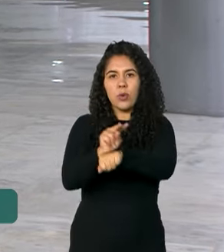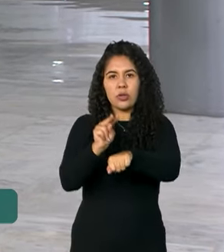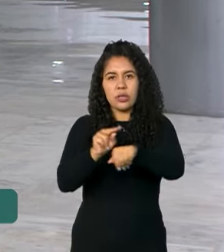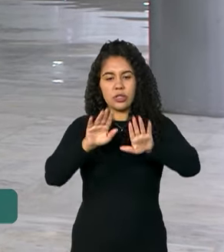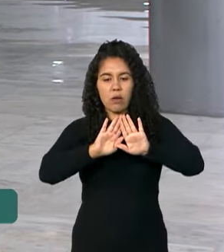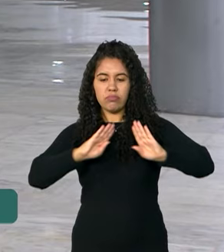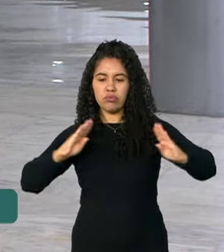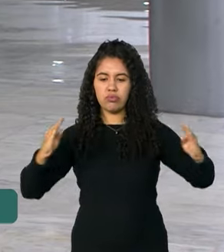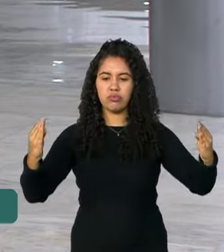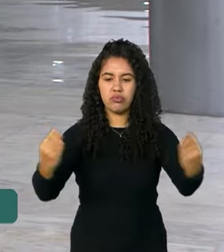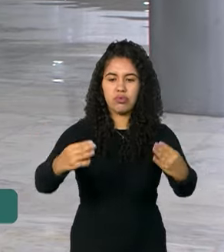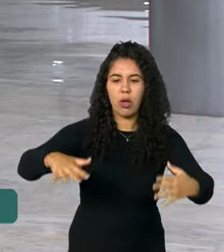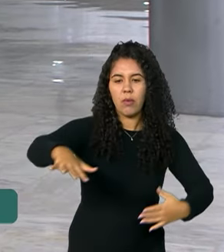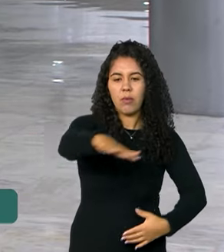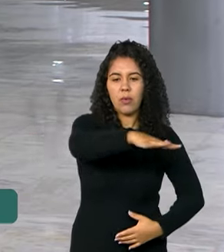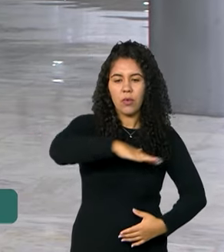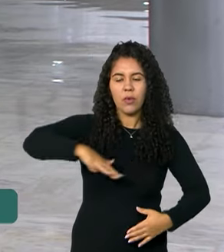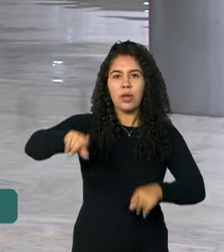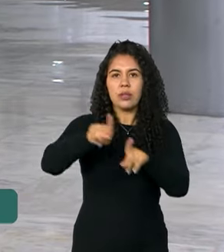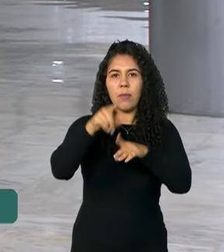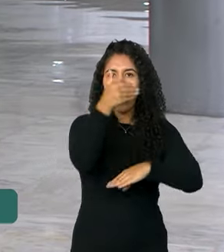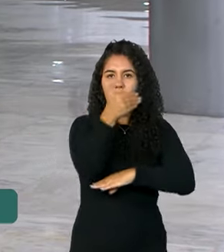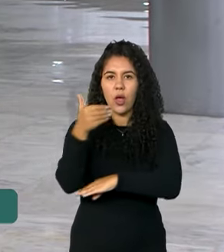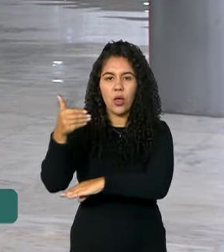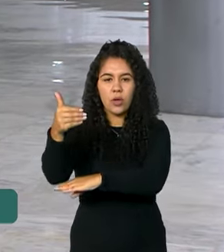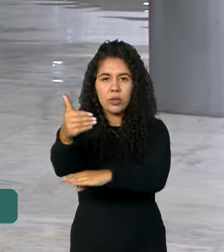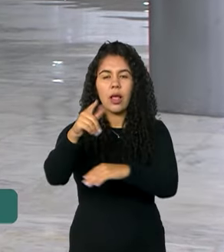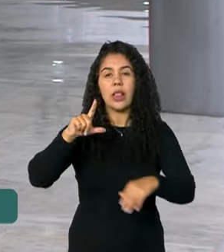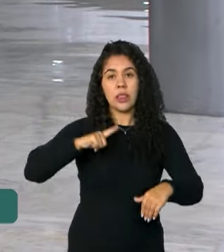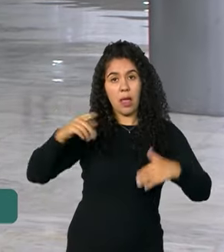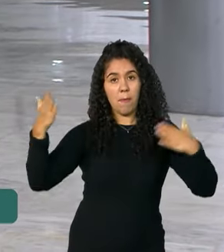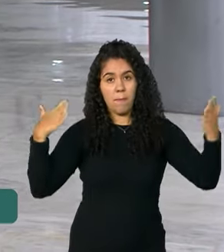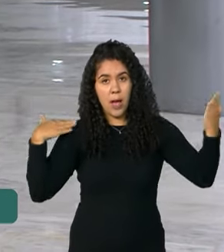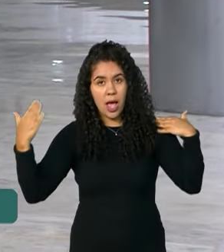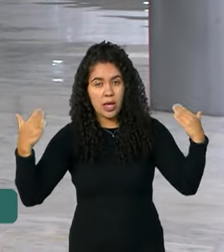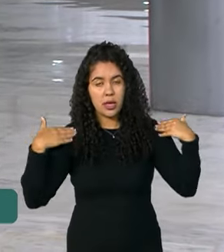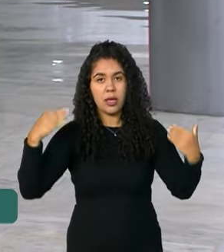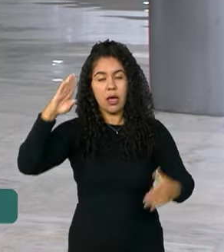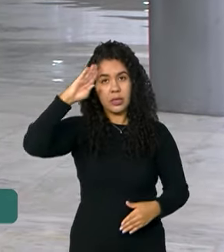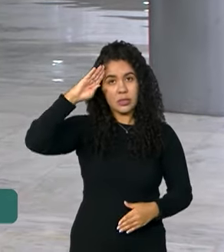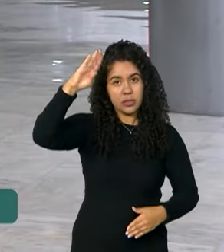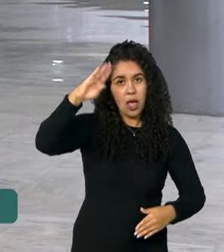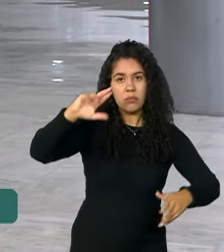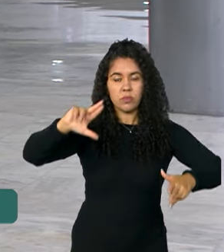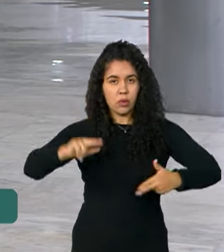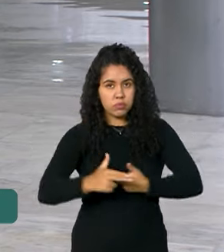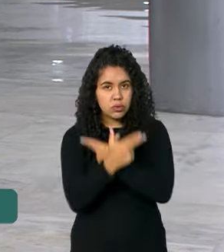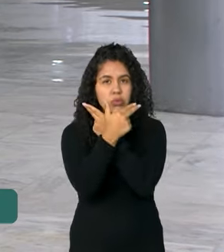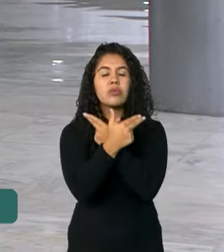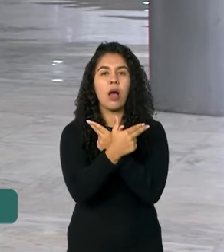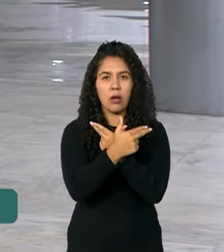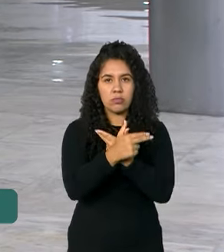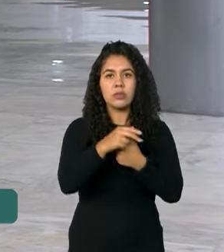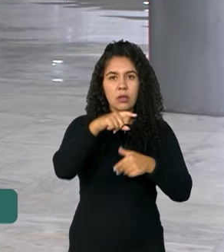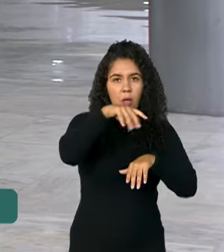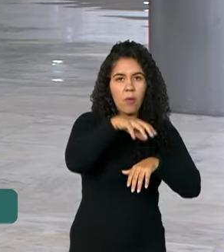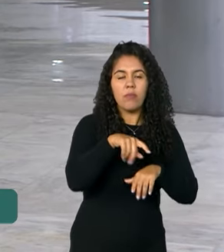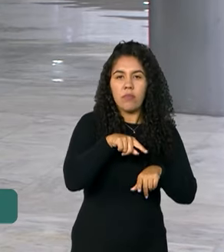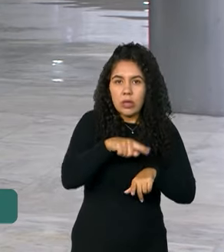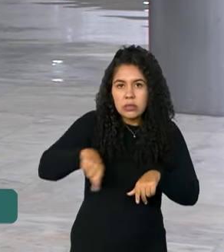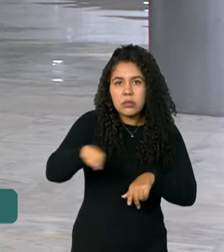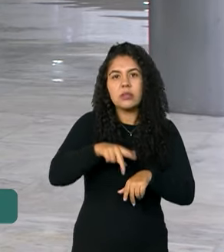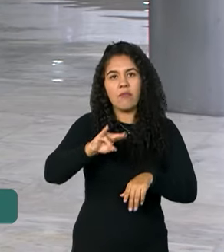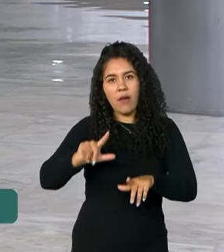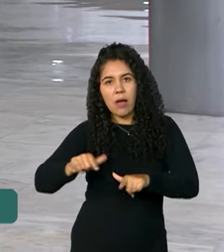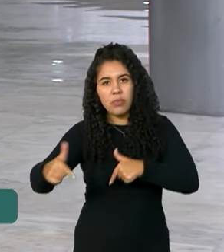hospedagem das delegações. Marinha, Exército e Aeronáutica vão atuar no controle de áreas marítimas,